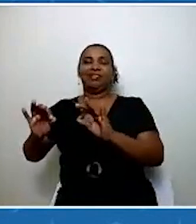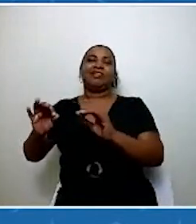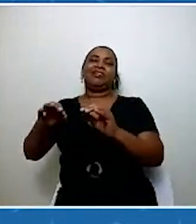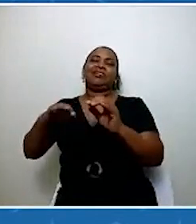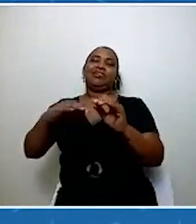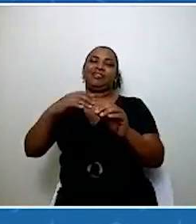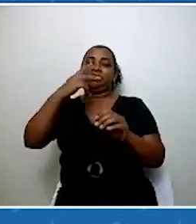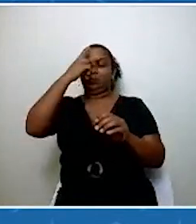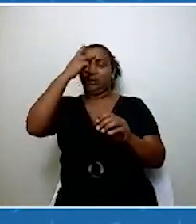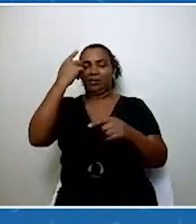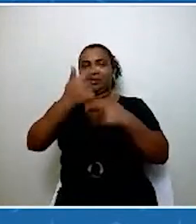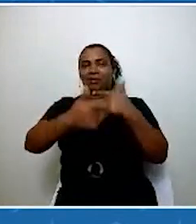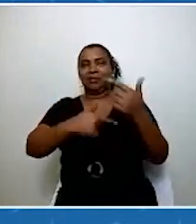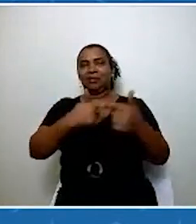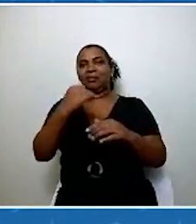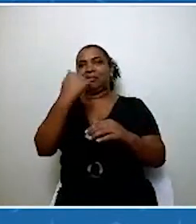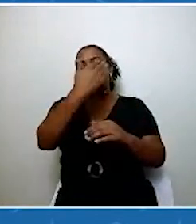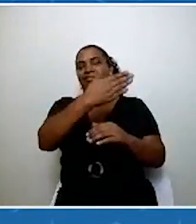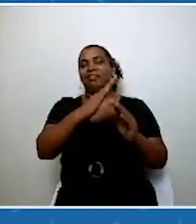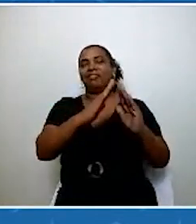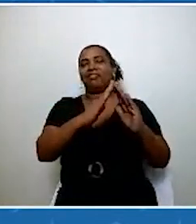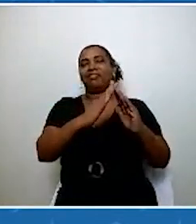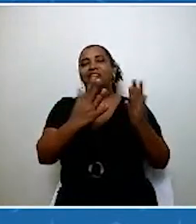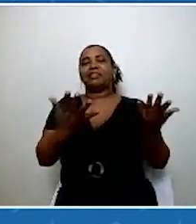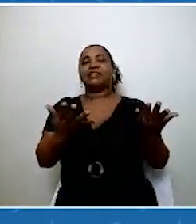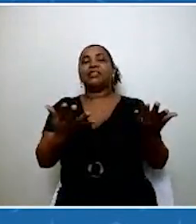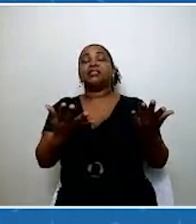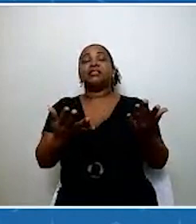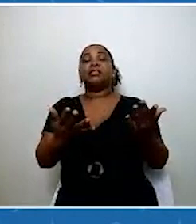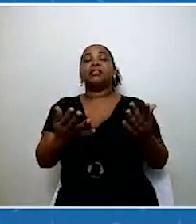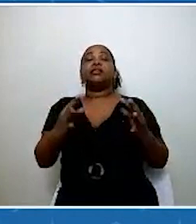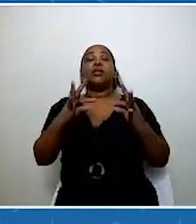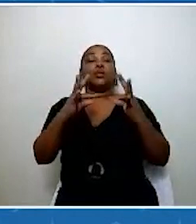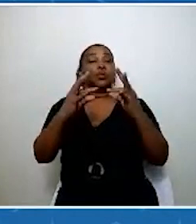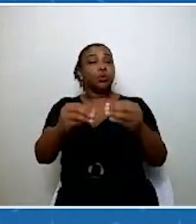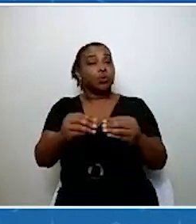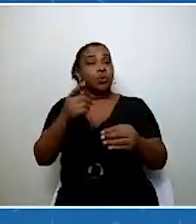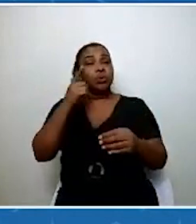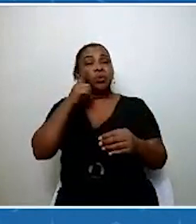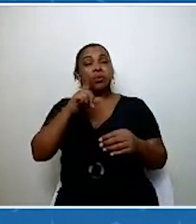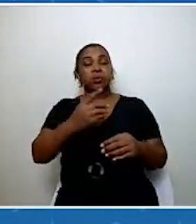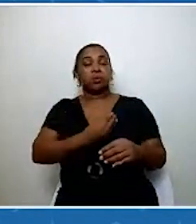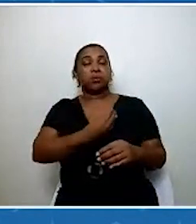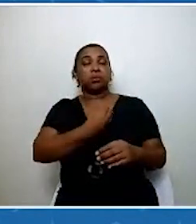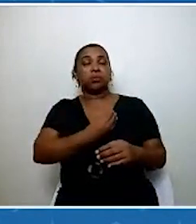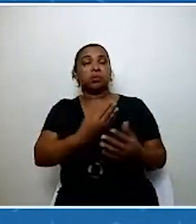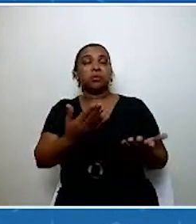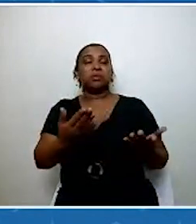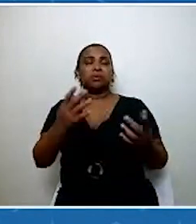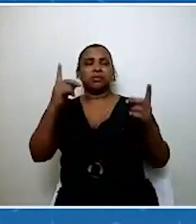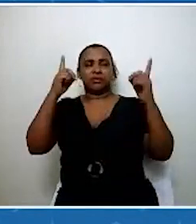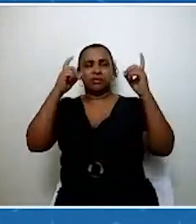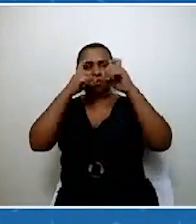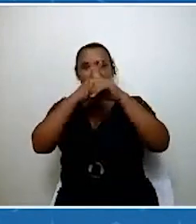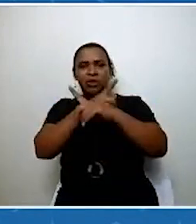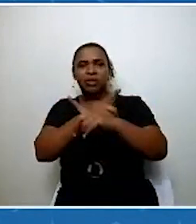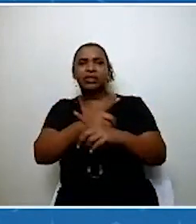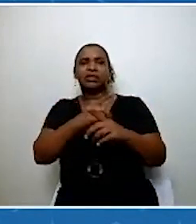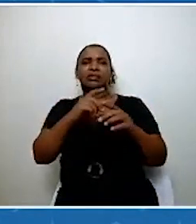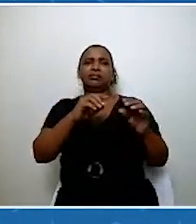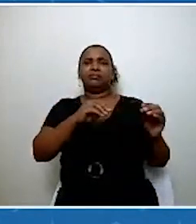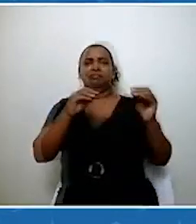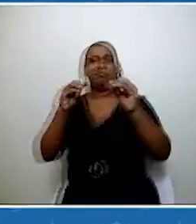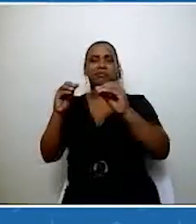Então, enfim, com tudo que a gente tem vivido, com todas as dificuldades de deslocamento, ela traz aí a possibilidade de a gente